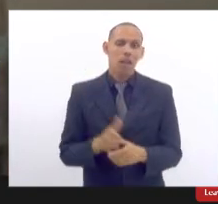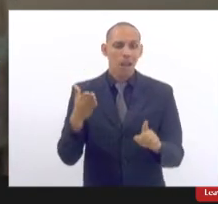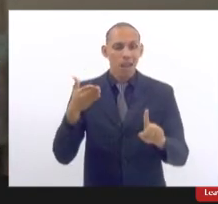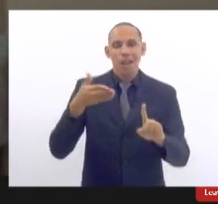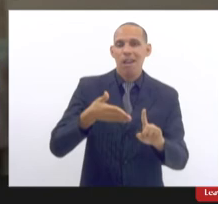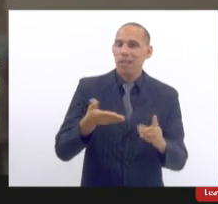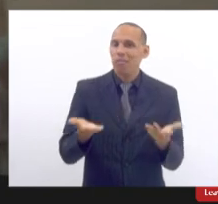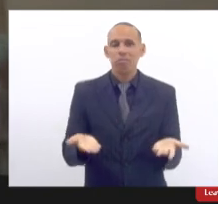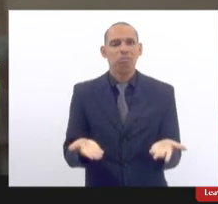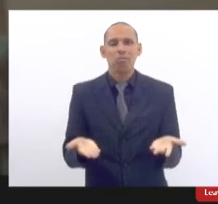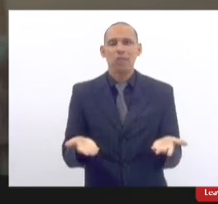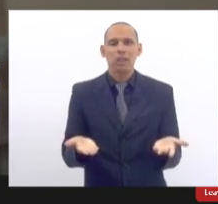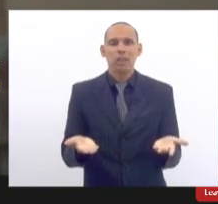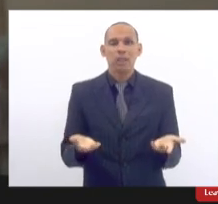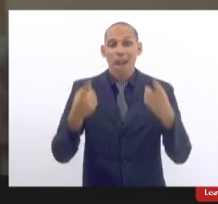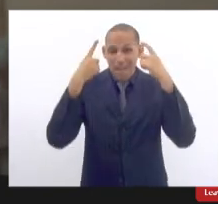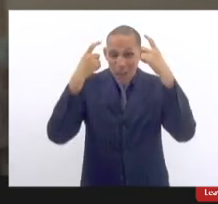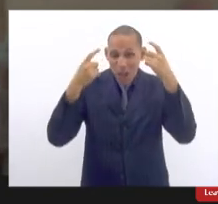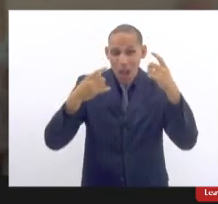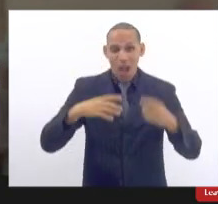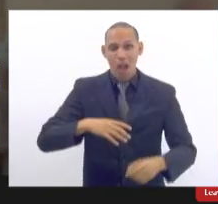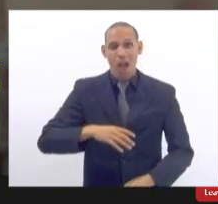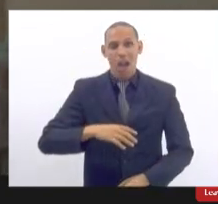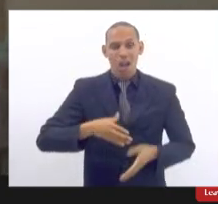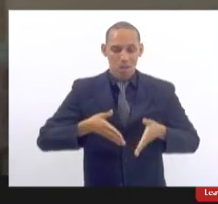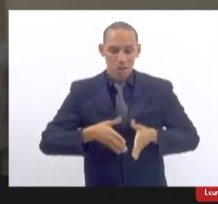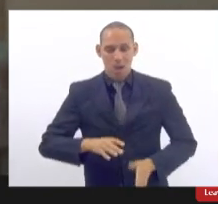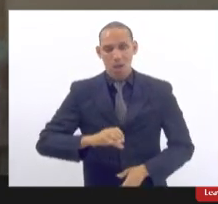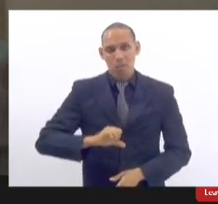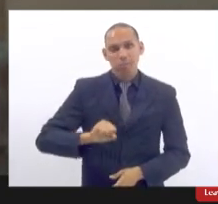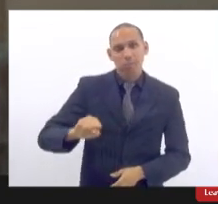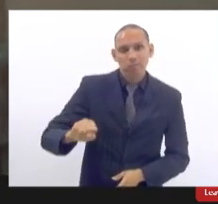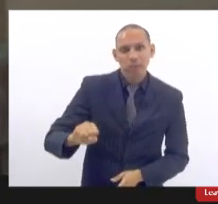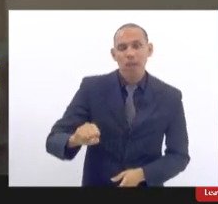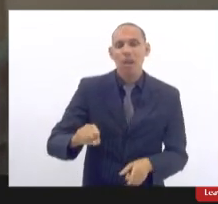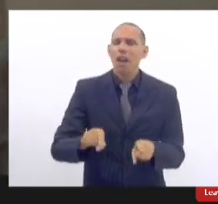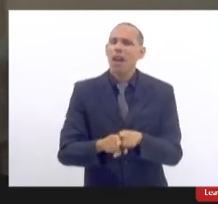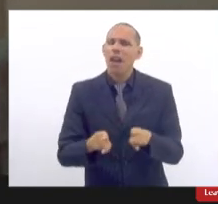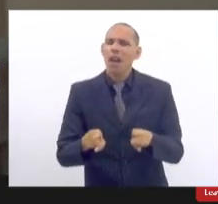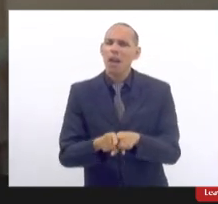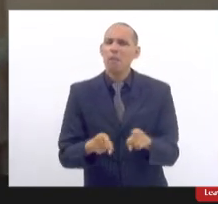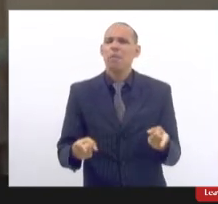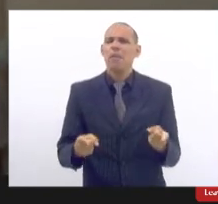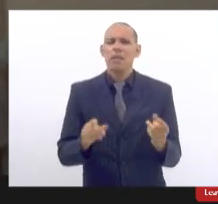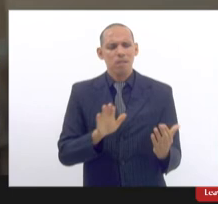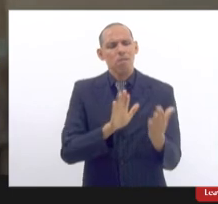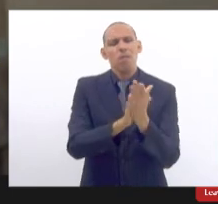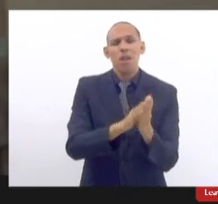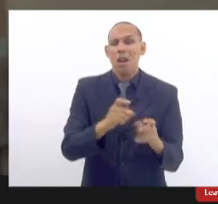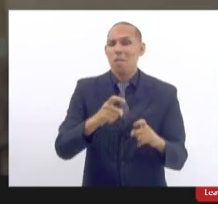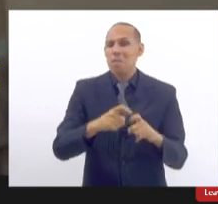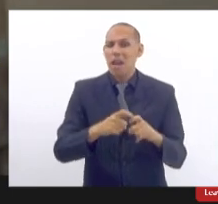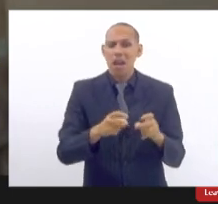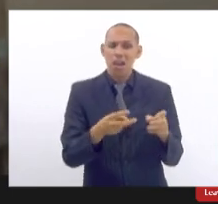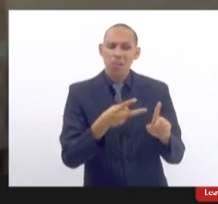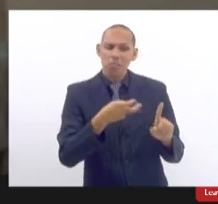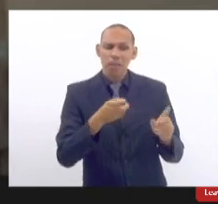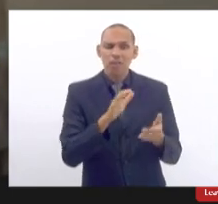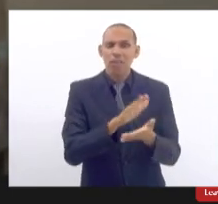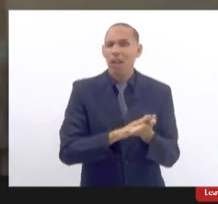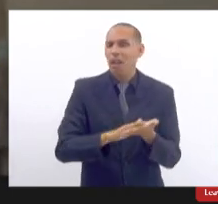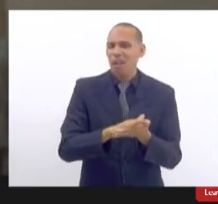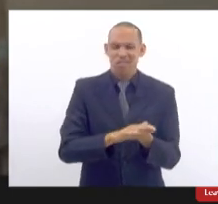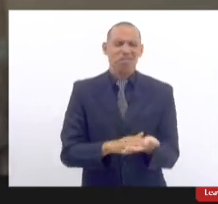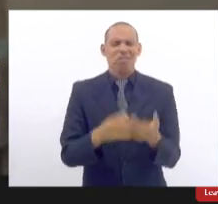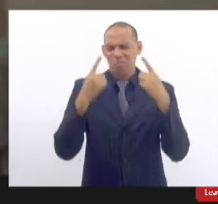a violência obstétrica a gente infelizmente esbarra com médicos que não reconhecem e não admitem